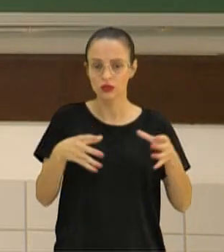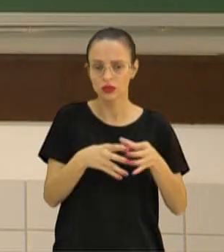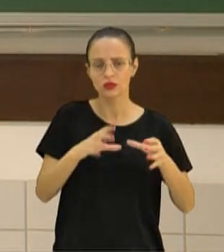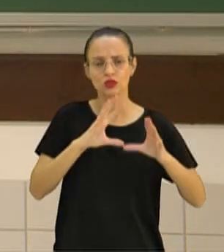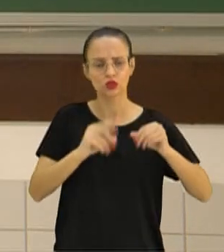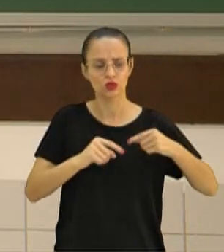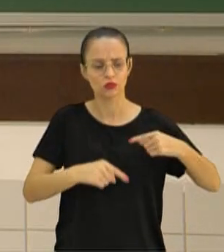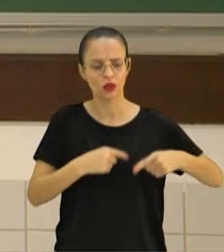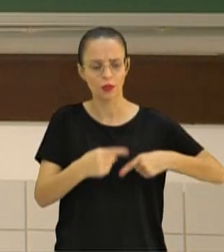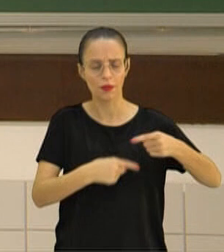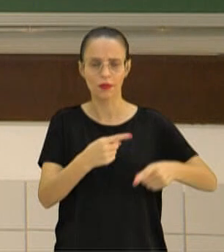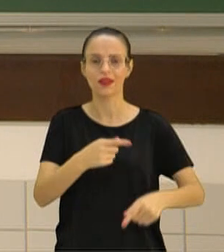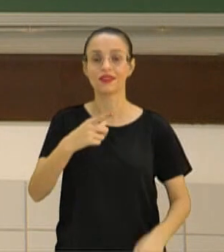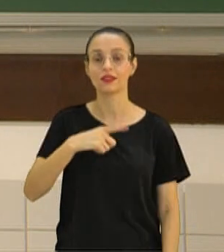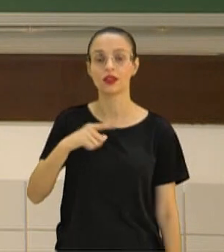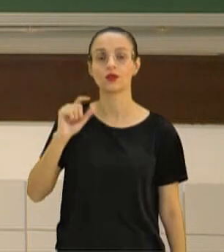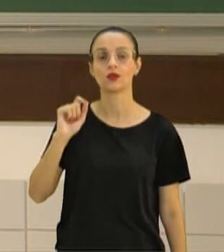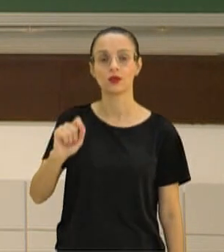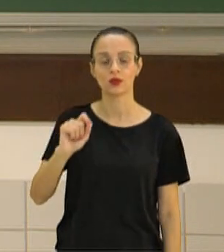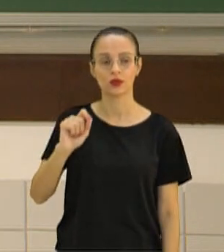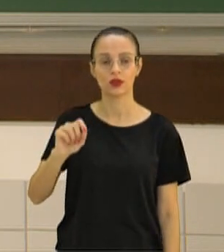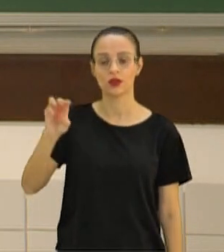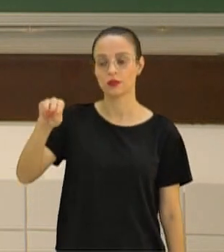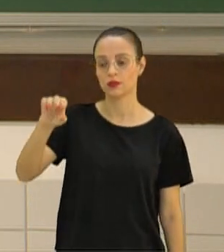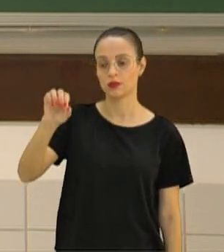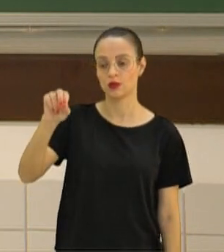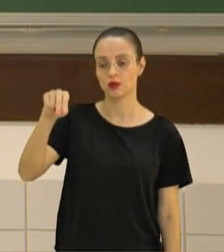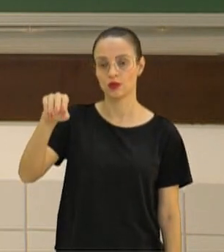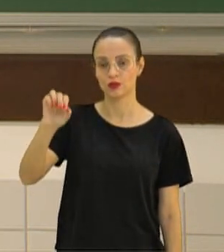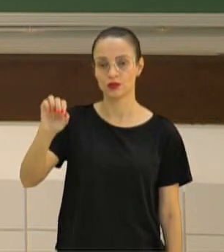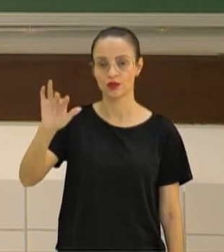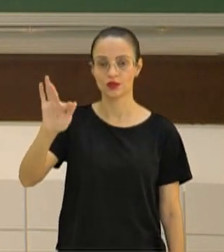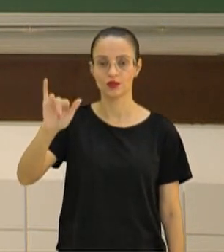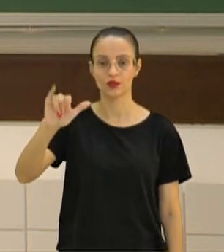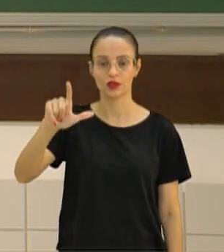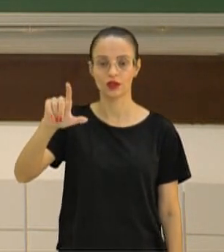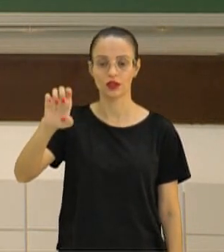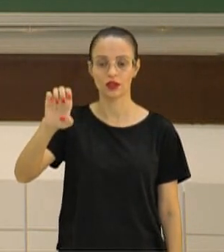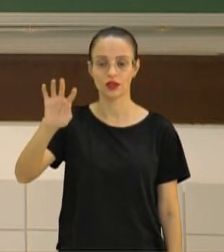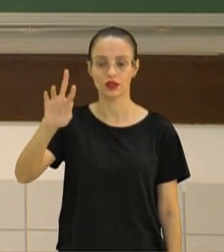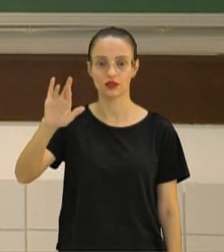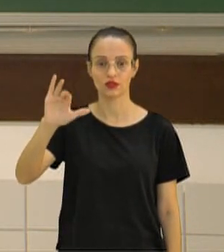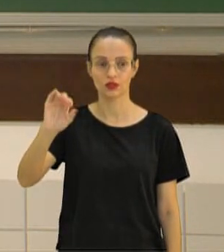descendentes, eu tenho um monofilético. Tudo bem?